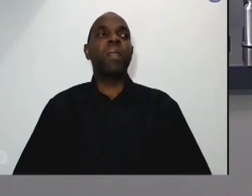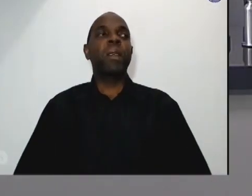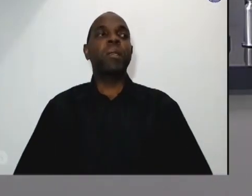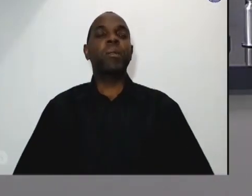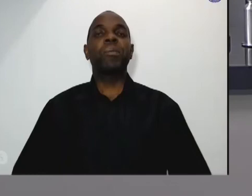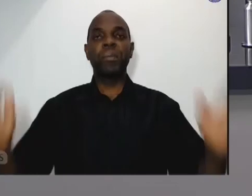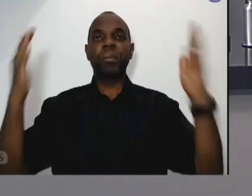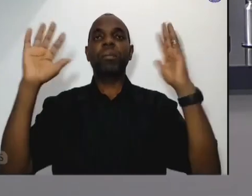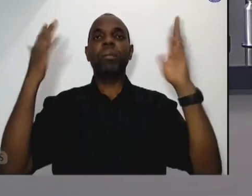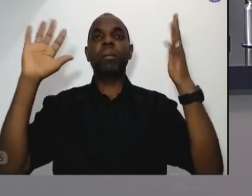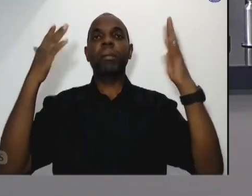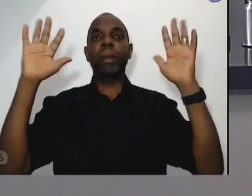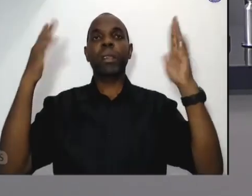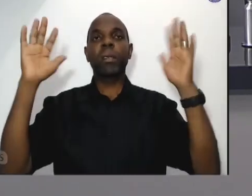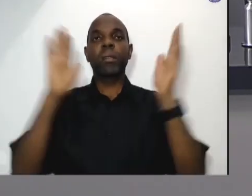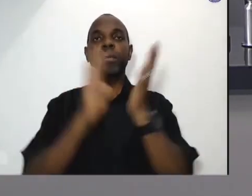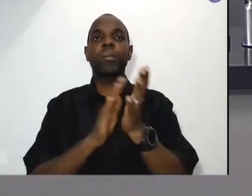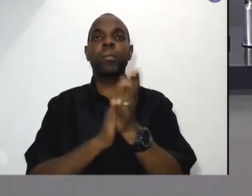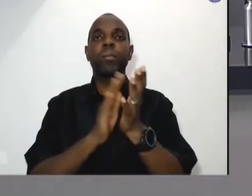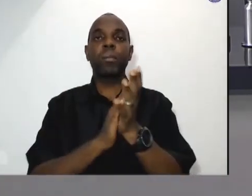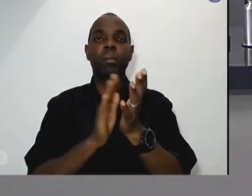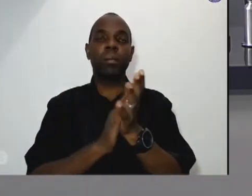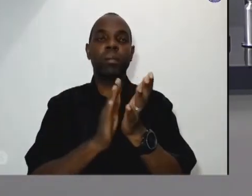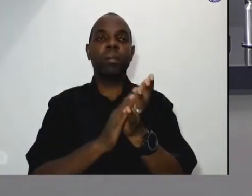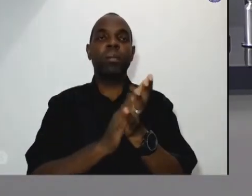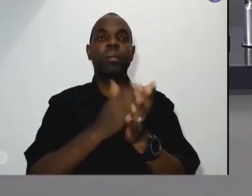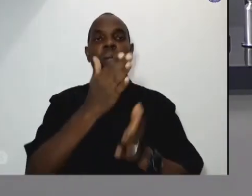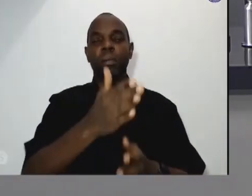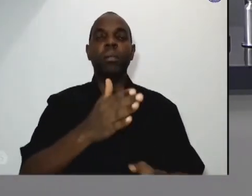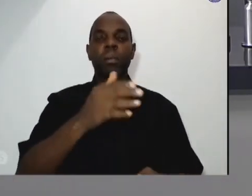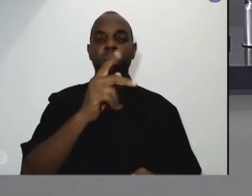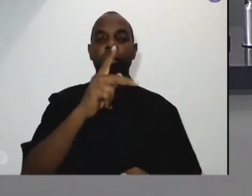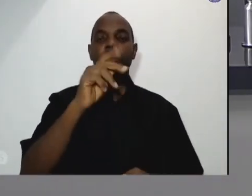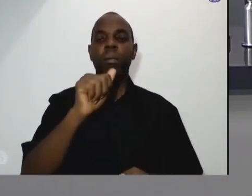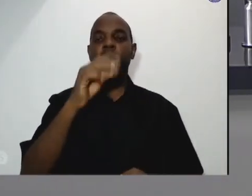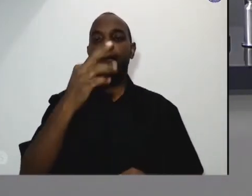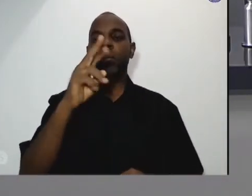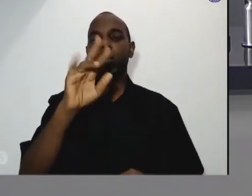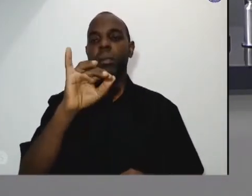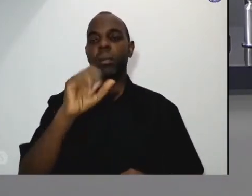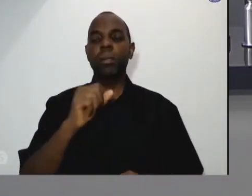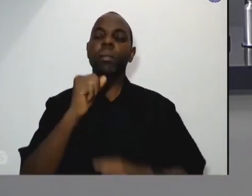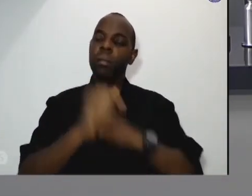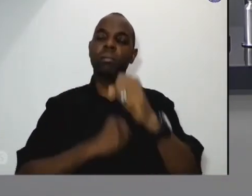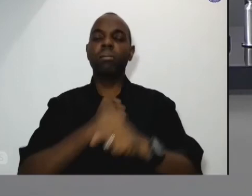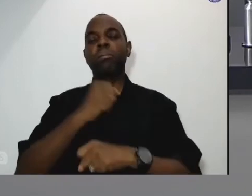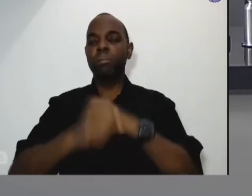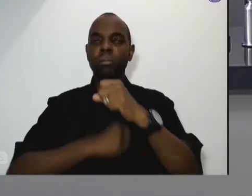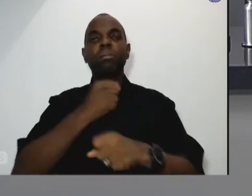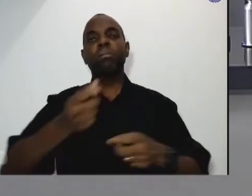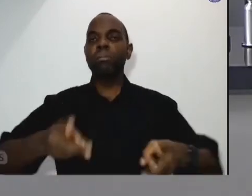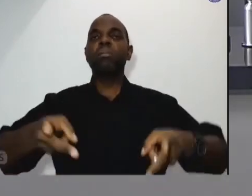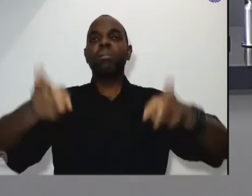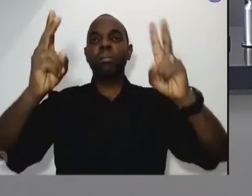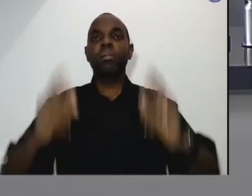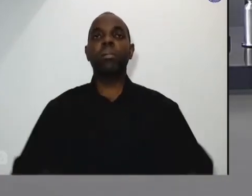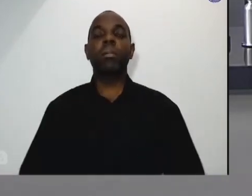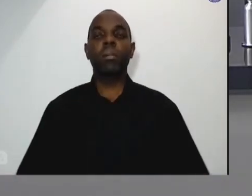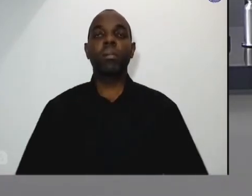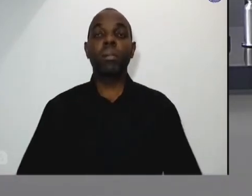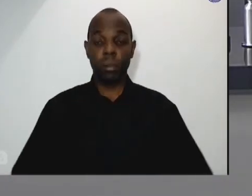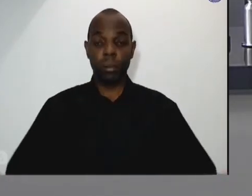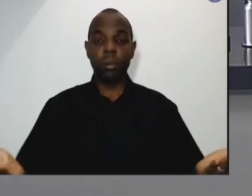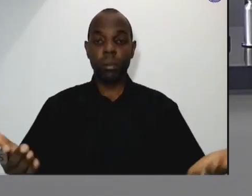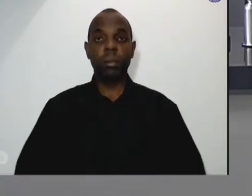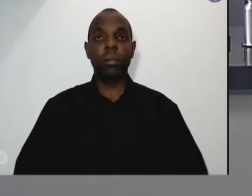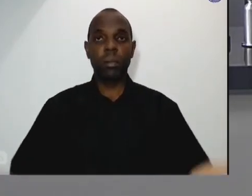parabéns Patrícia que toda a campanha ela realmente dure perdure por todo esse ano eu gostaria de convidar todos para ficar em pé para a